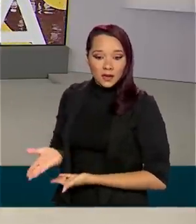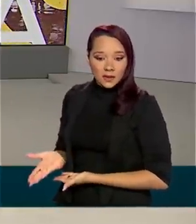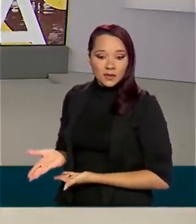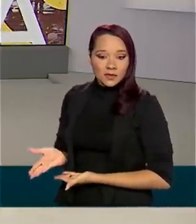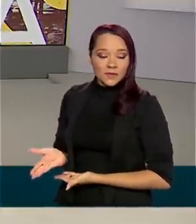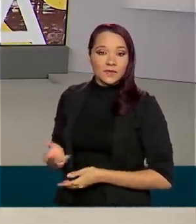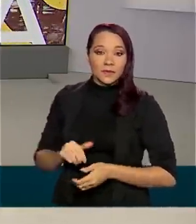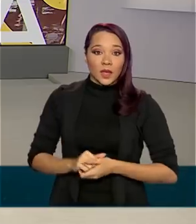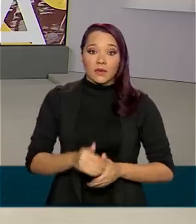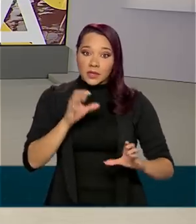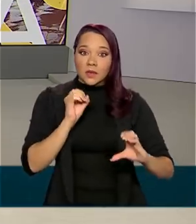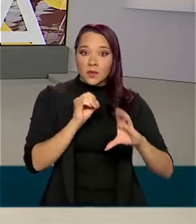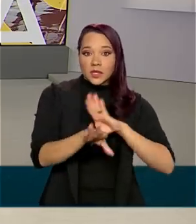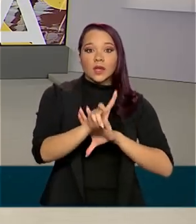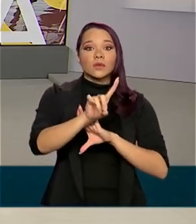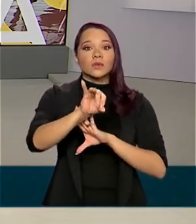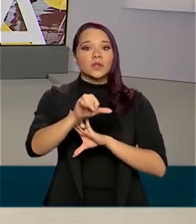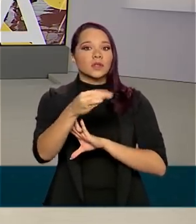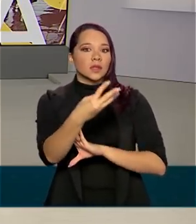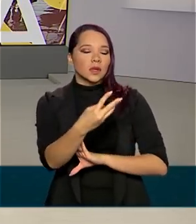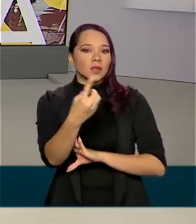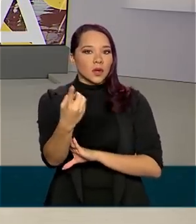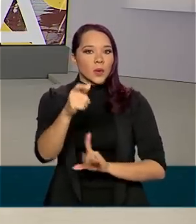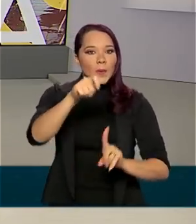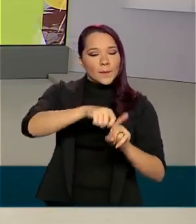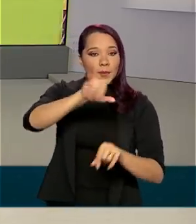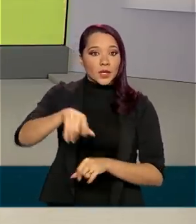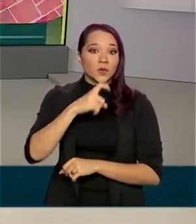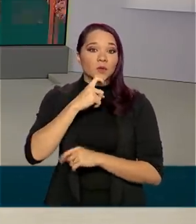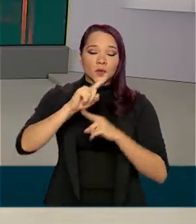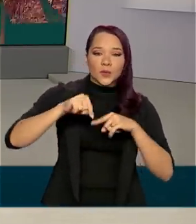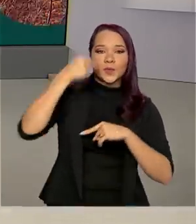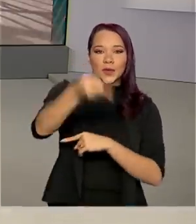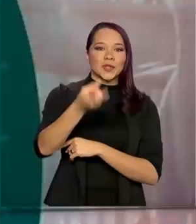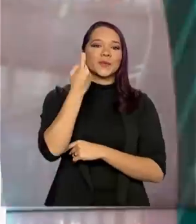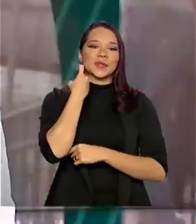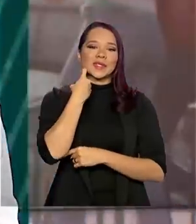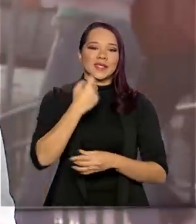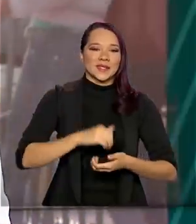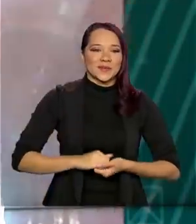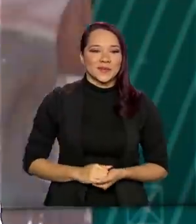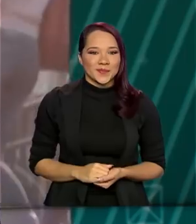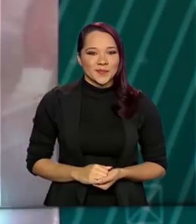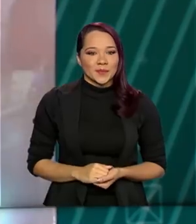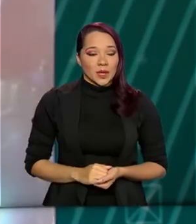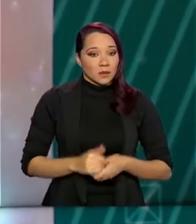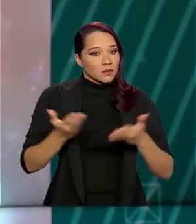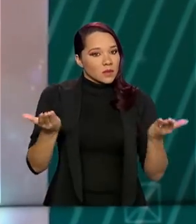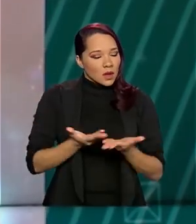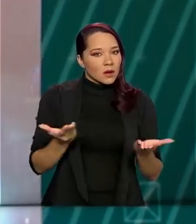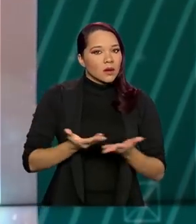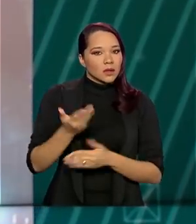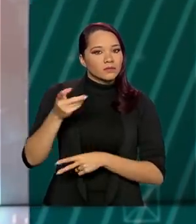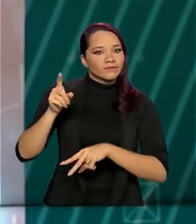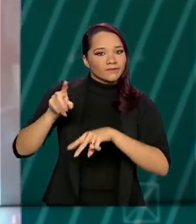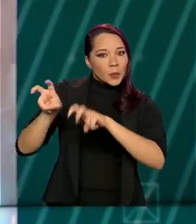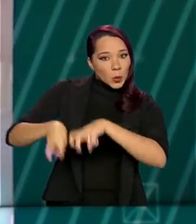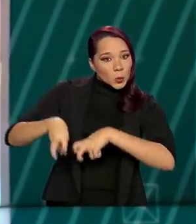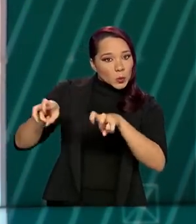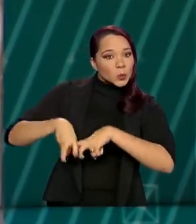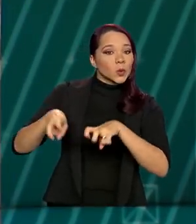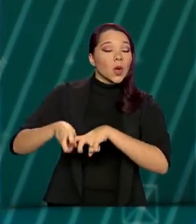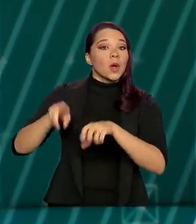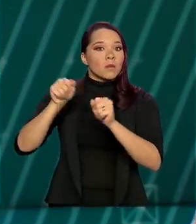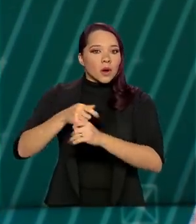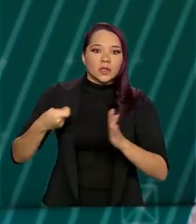crédito será depositado no dia 31 de julho, próxima sexta-feira. A partir de agora, produtores rurais